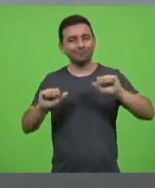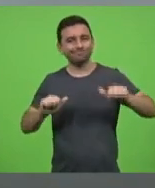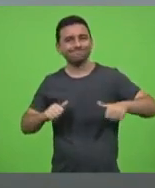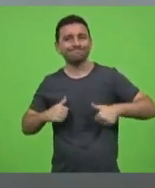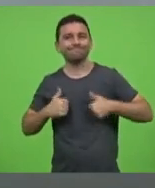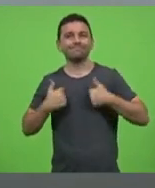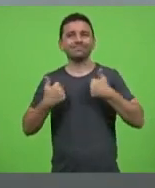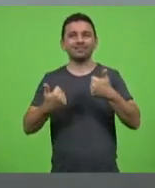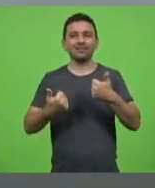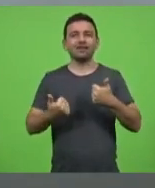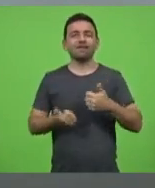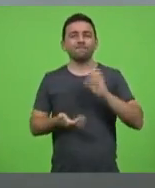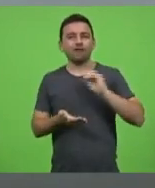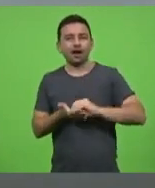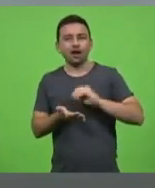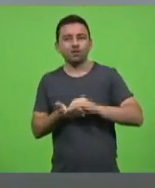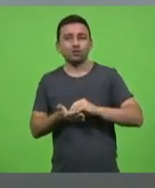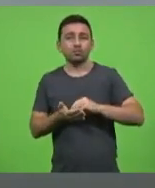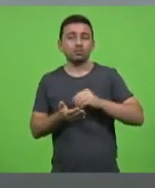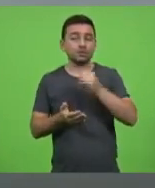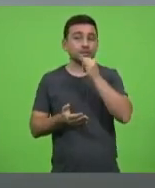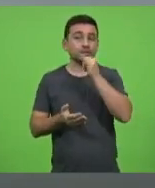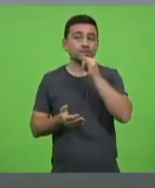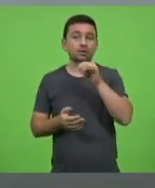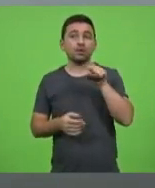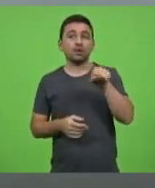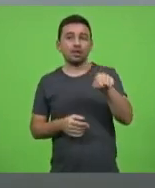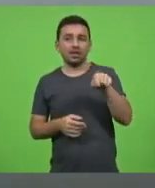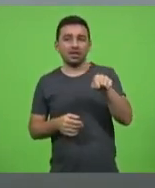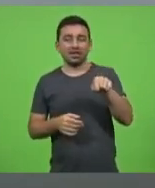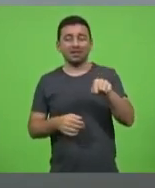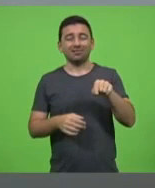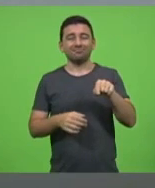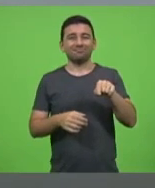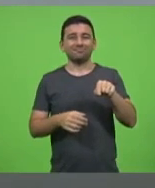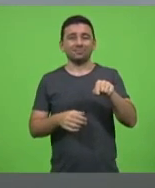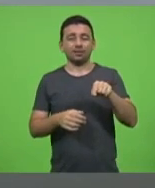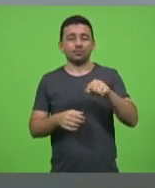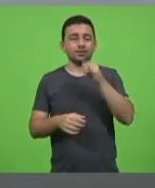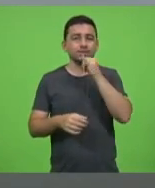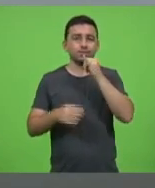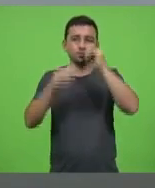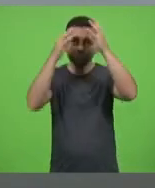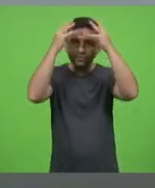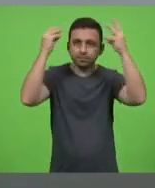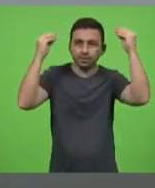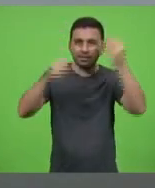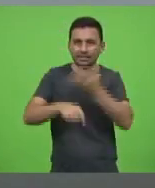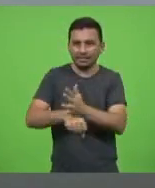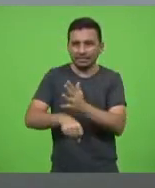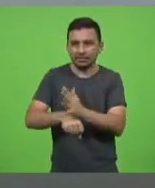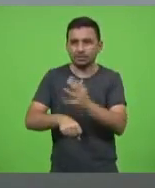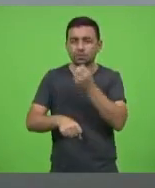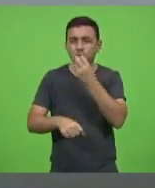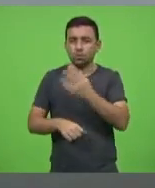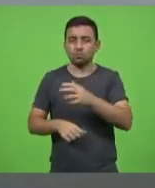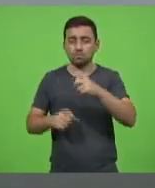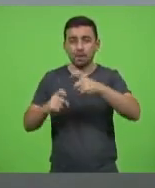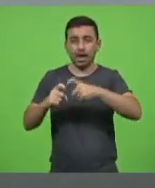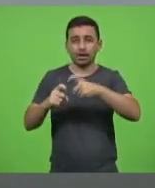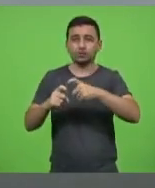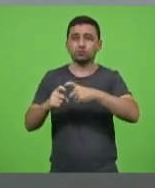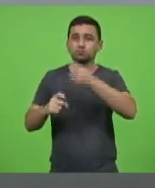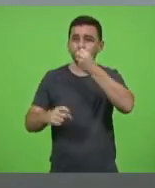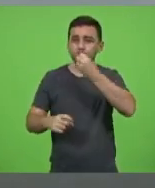reposições de uma enfermeira bem bem treinada de uma técnica de enfermagem de um médico emergencista enfim tudo